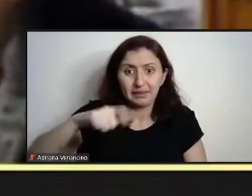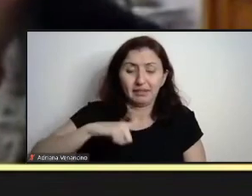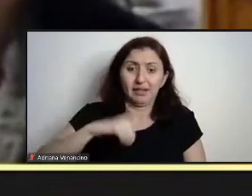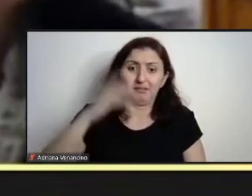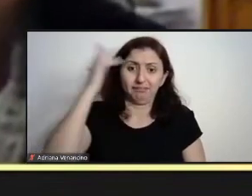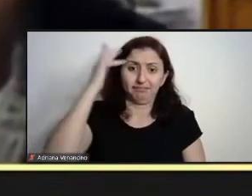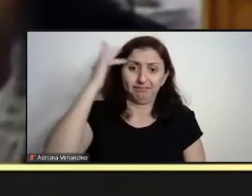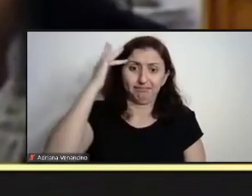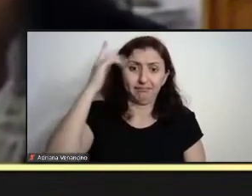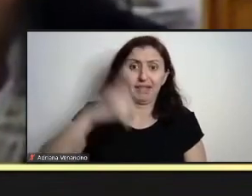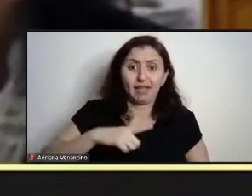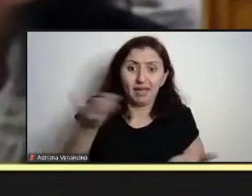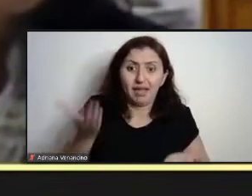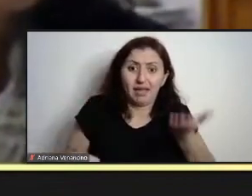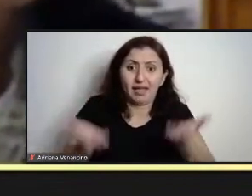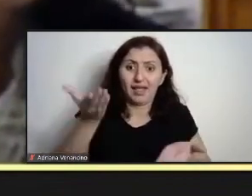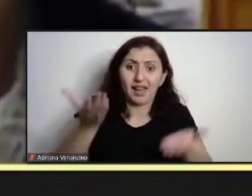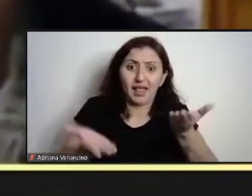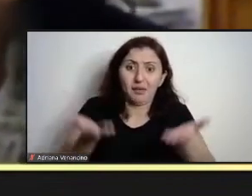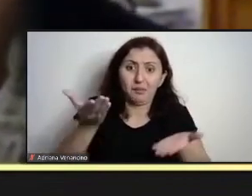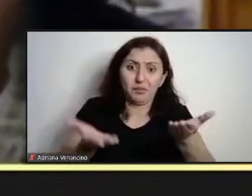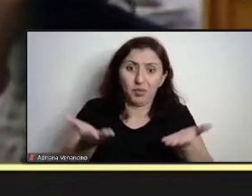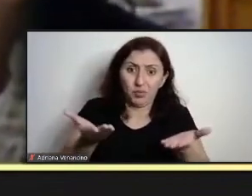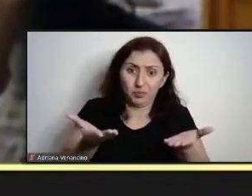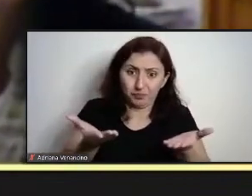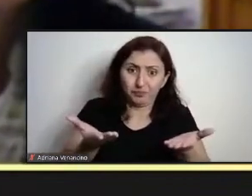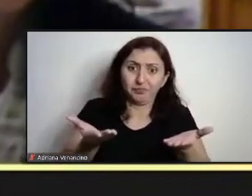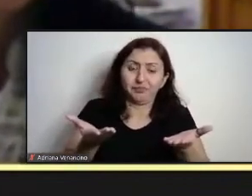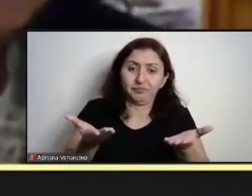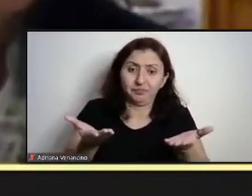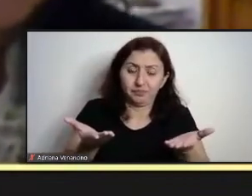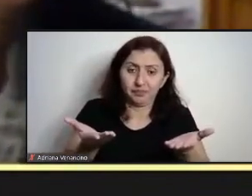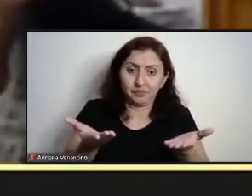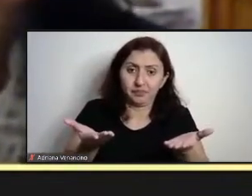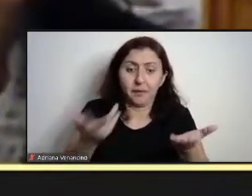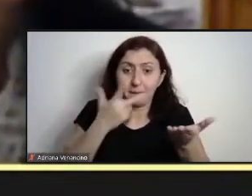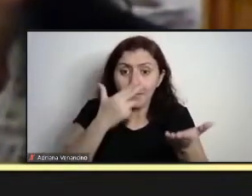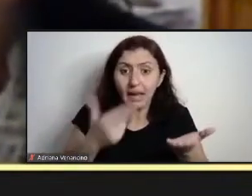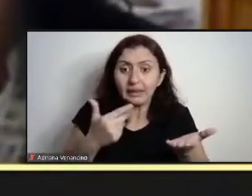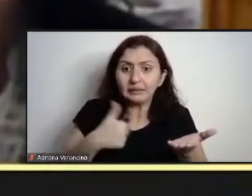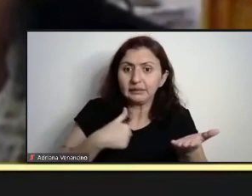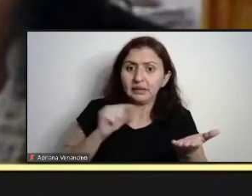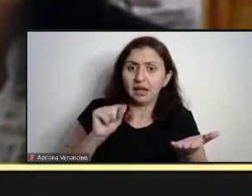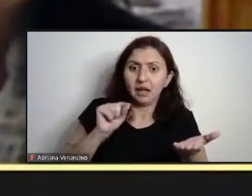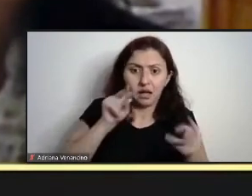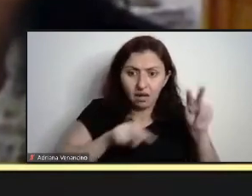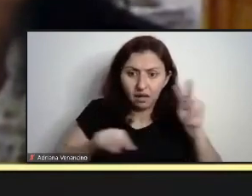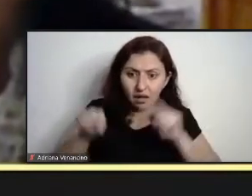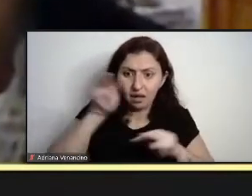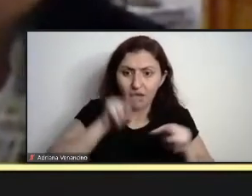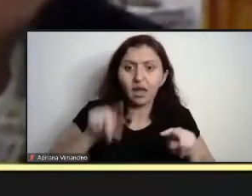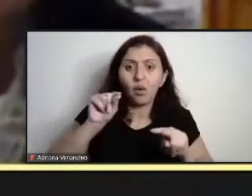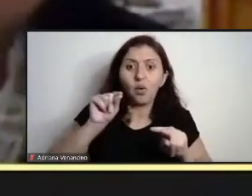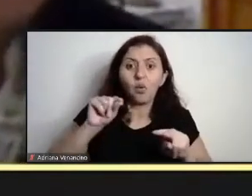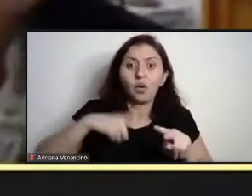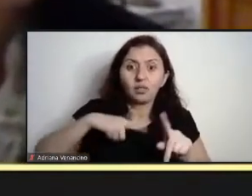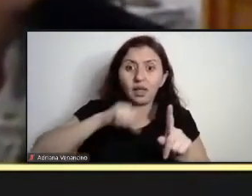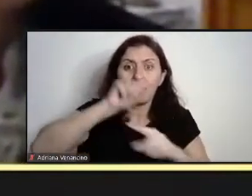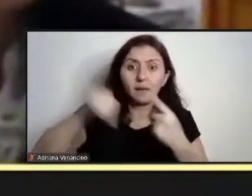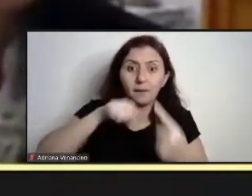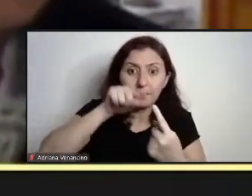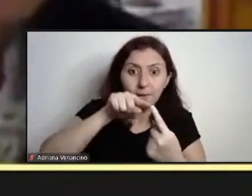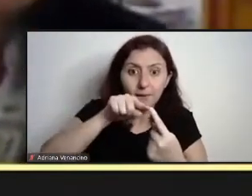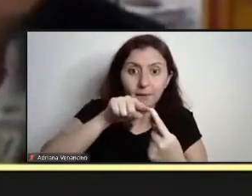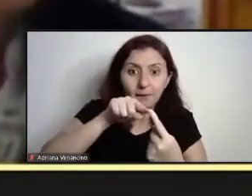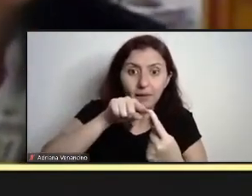equilíbrio, e, me parece, sim, que a meta é, nossa, é de preservar o máximo